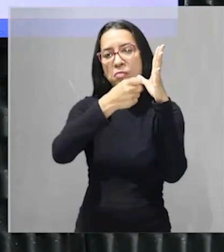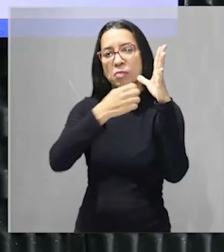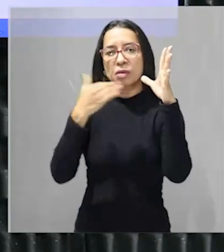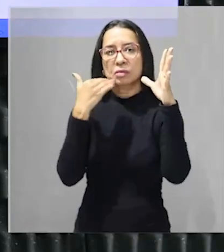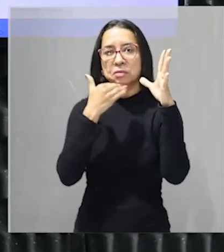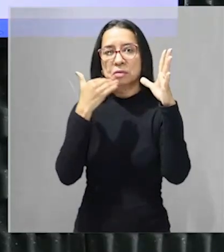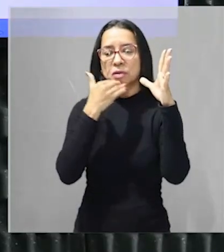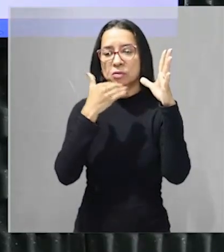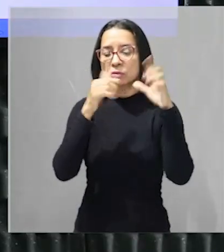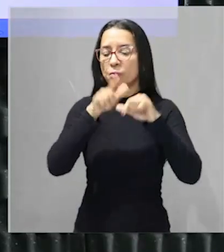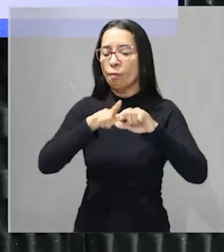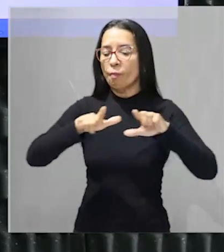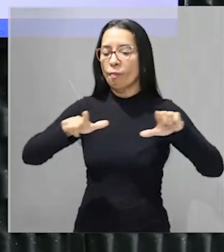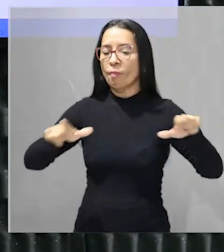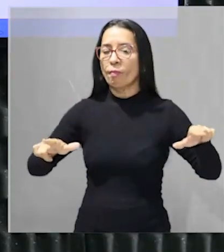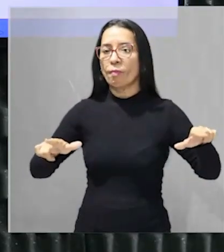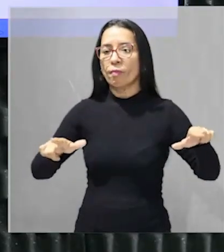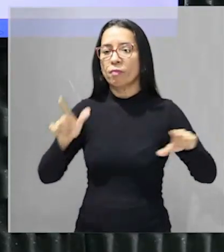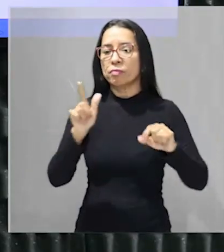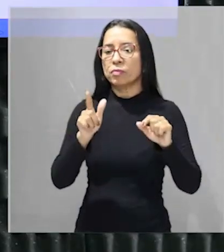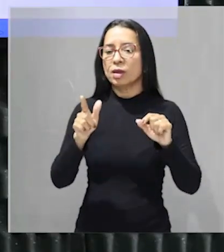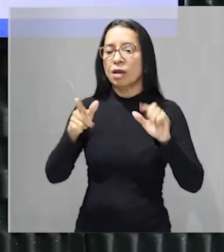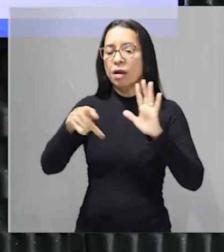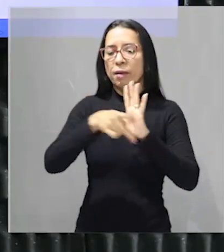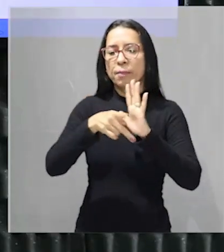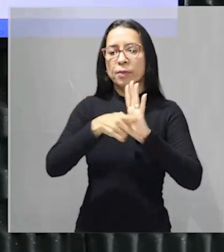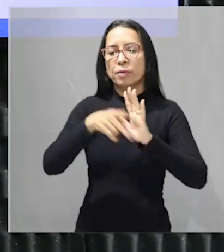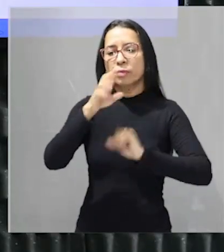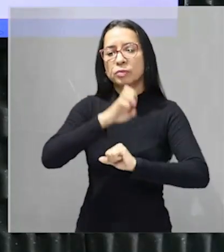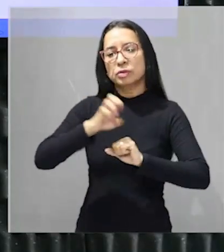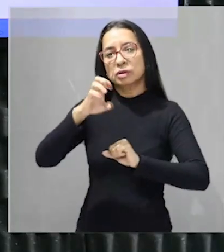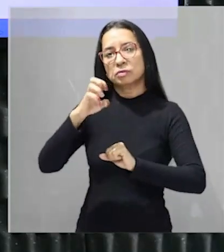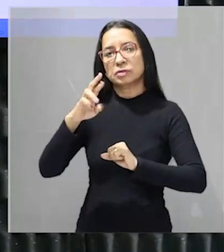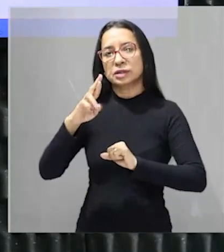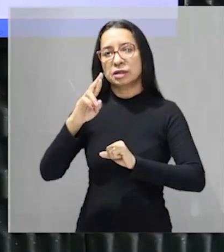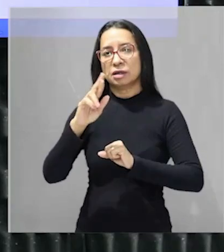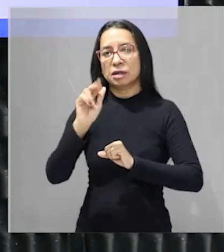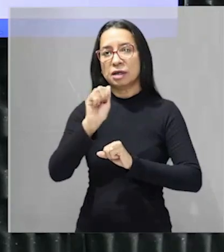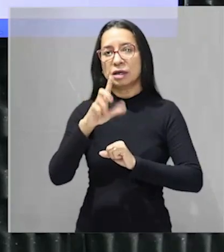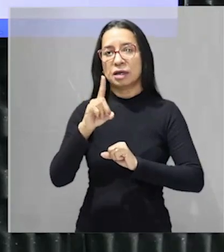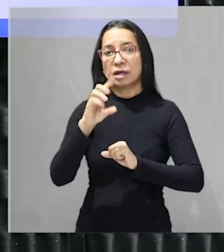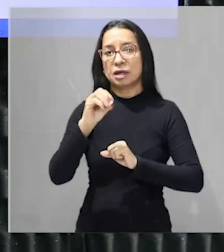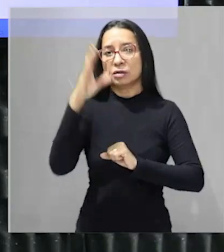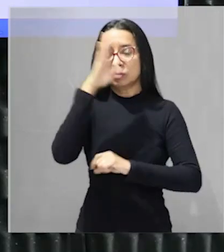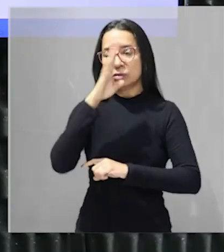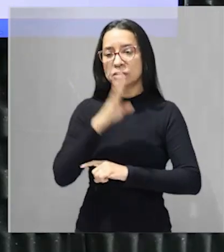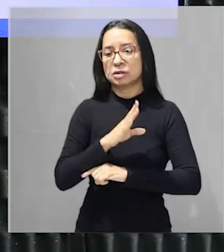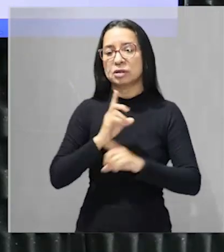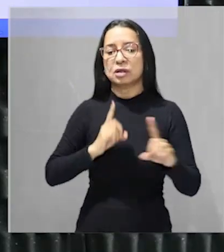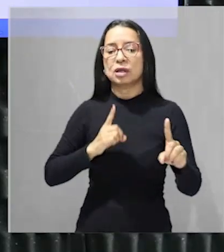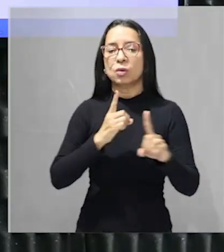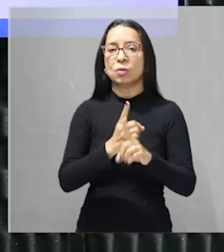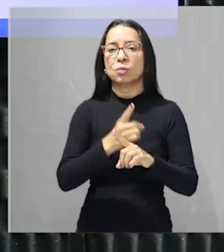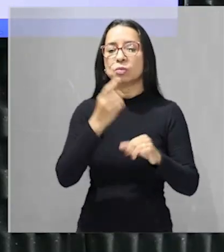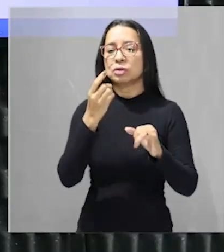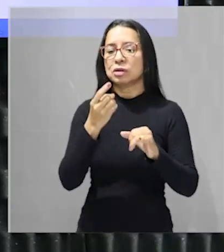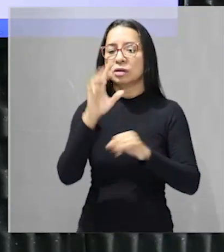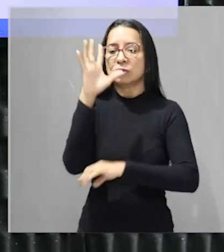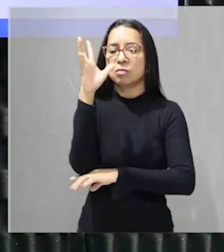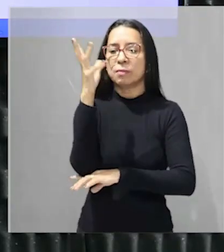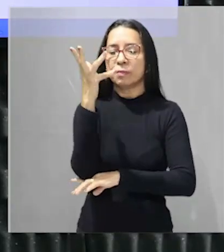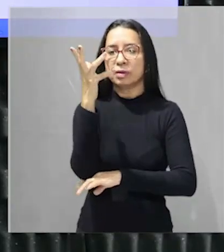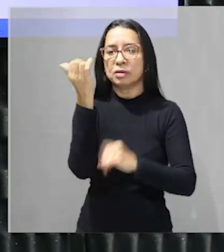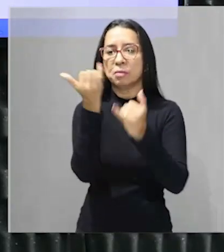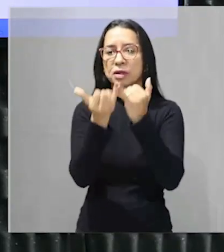mais seca isso aqui galera é típico do nosso cerrado do cerrado brasileiro você encontra uma vegetação também dessa muito parecida na